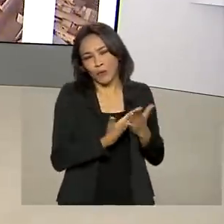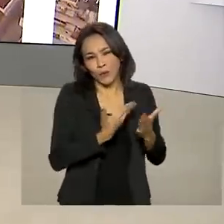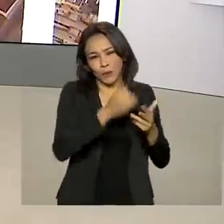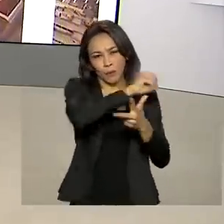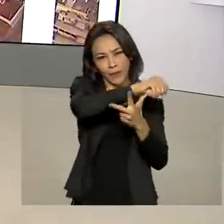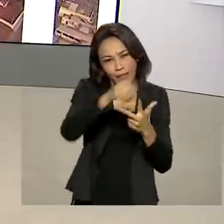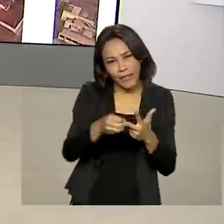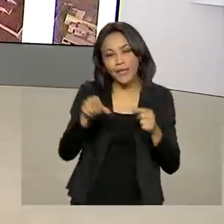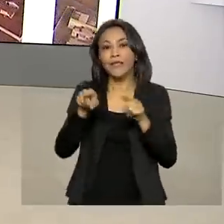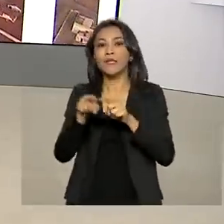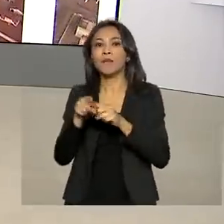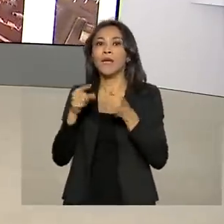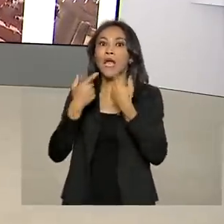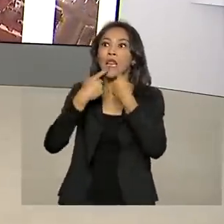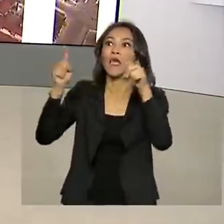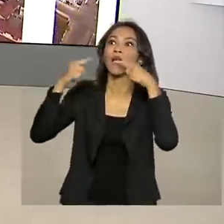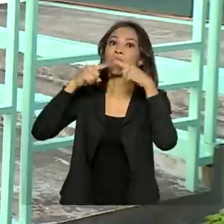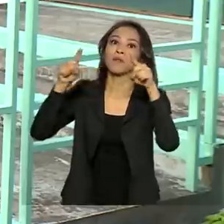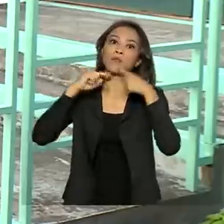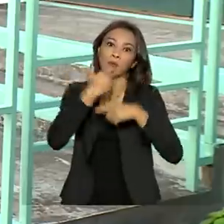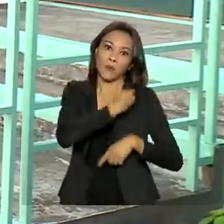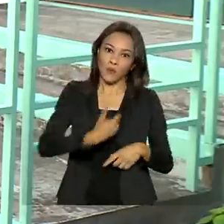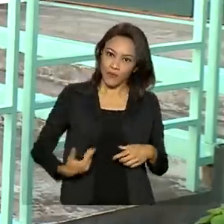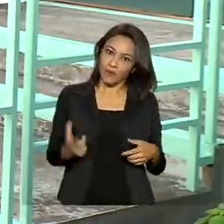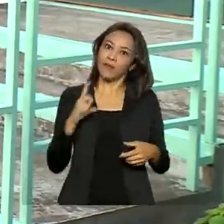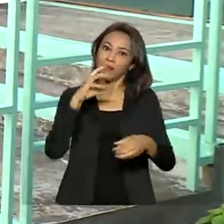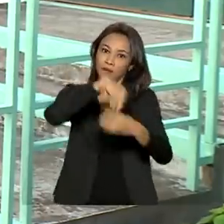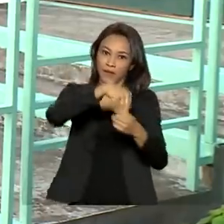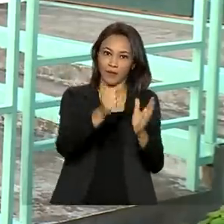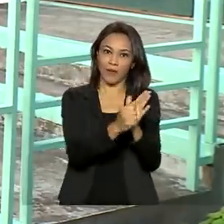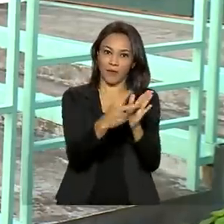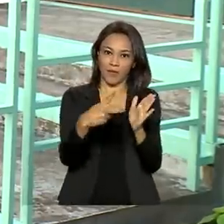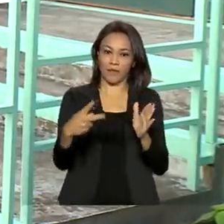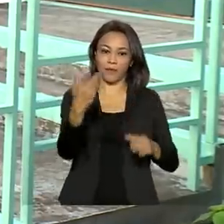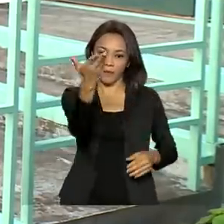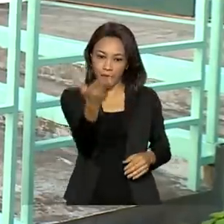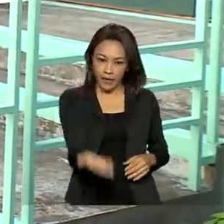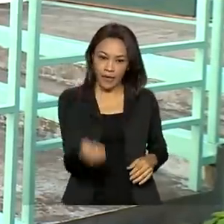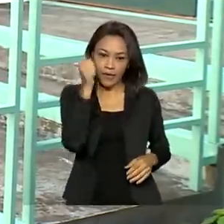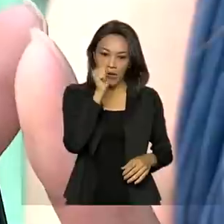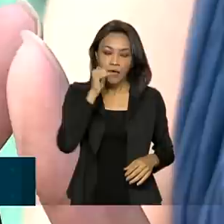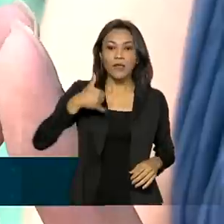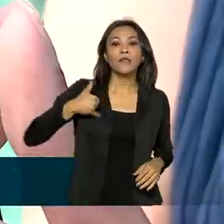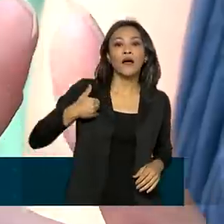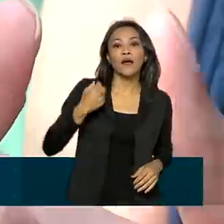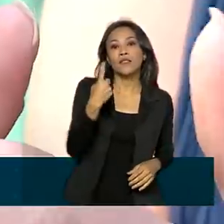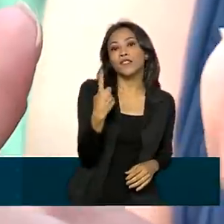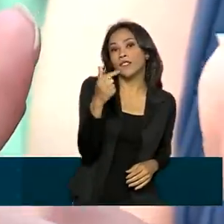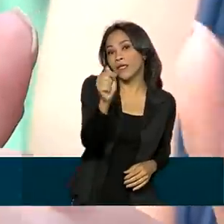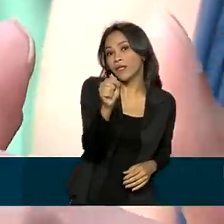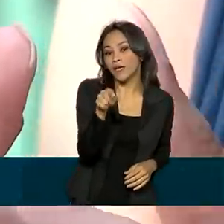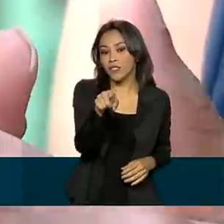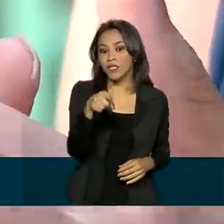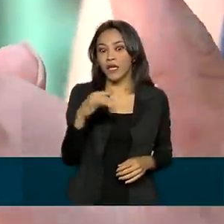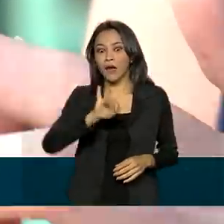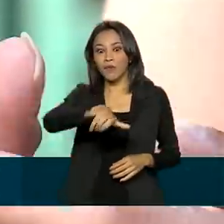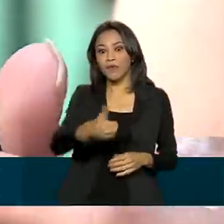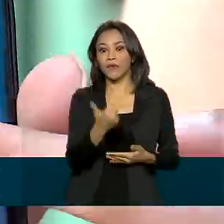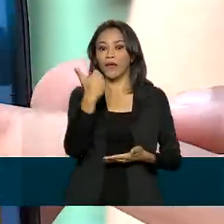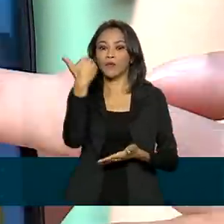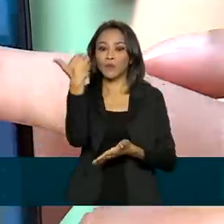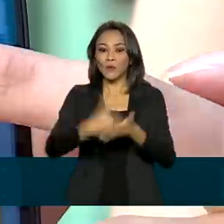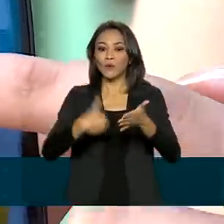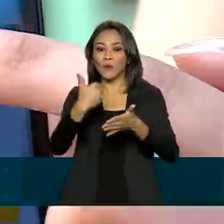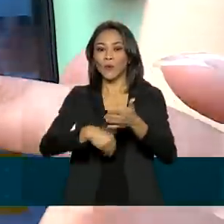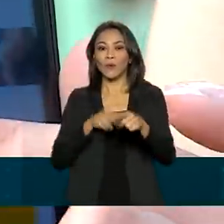e os canais de denúncia do governo. A Fernanda, de 17 anos, tem aproveitado o desconto de 50